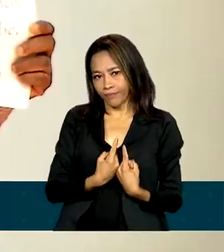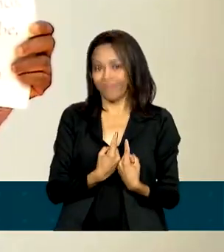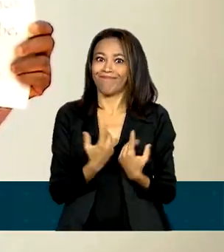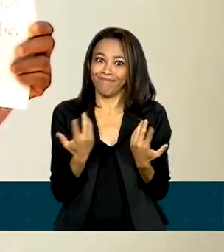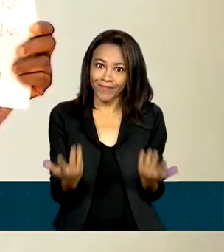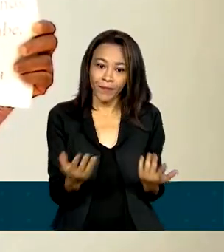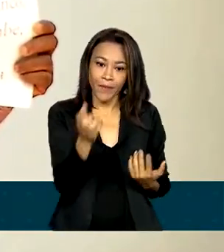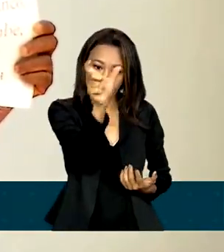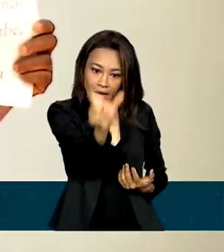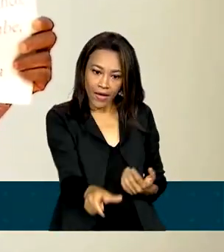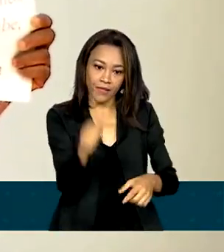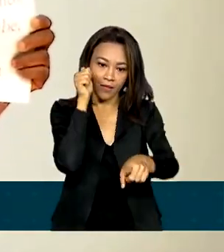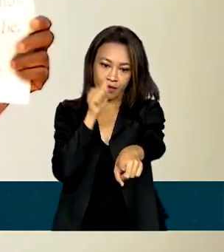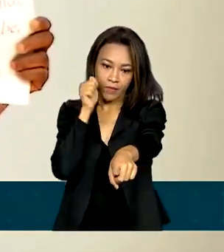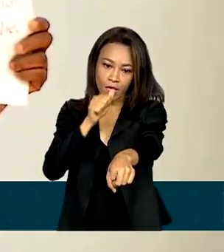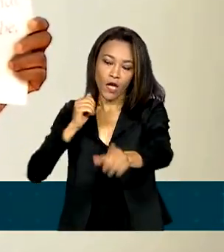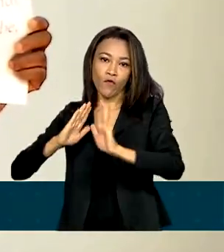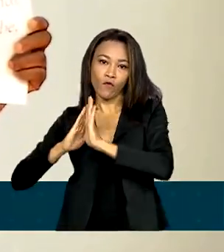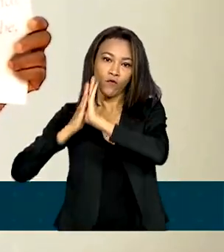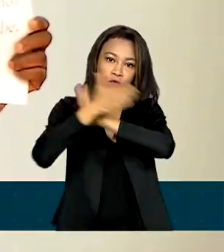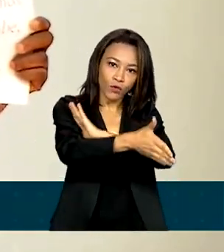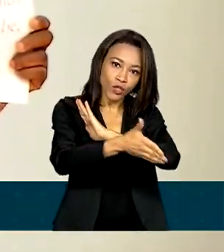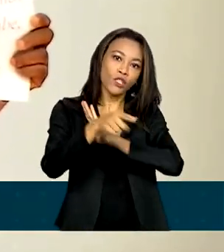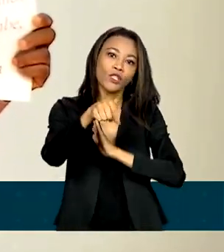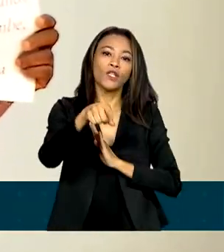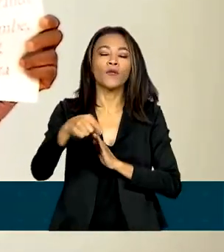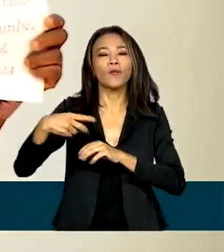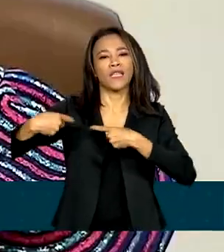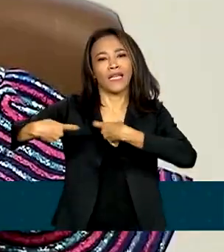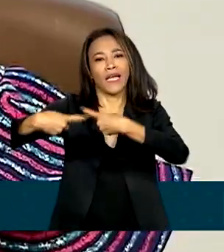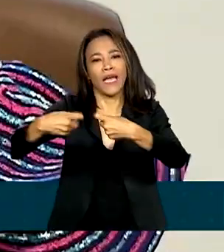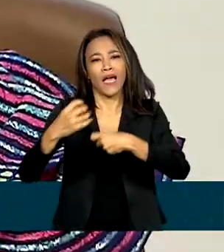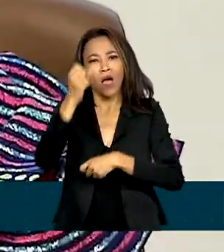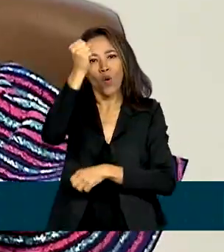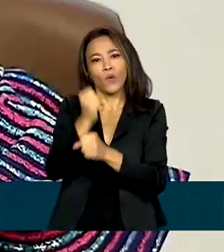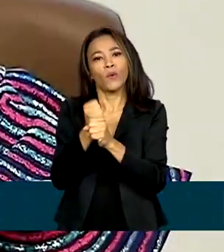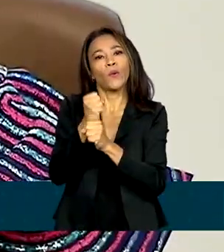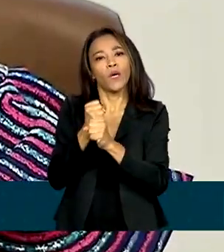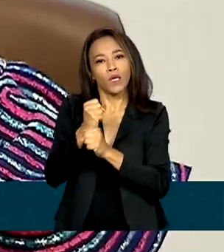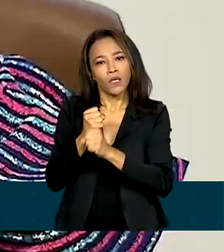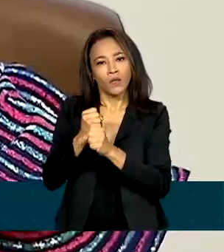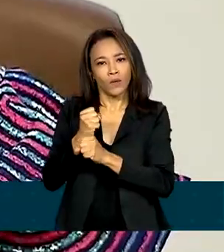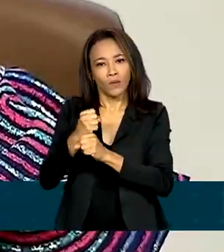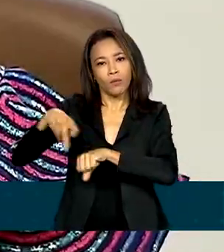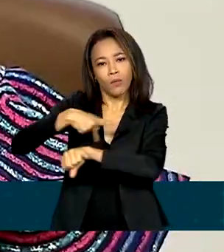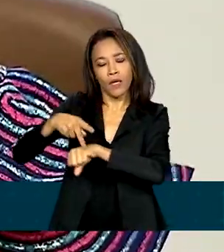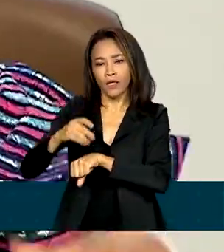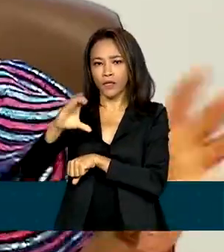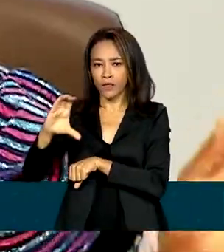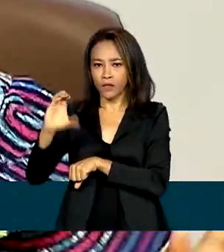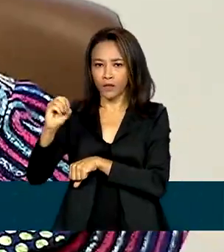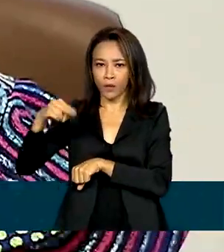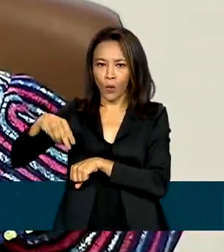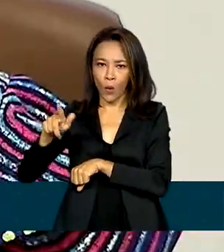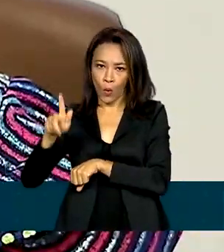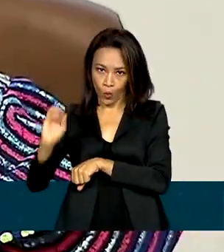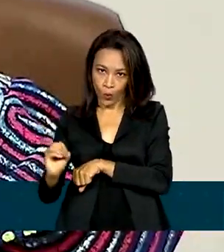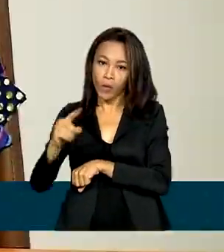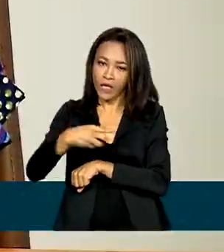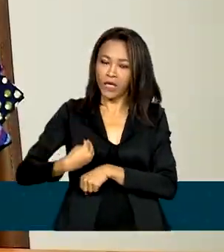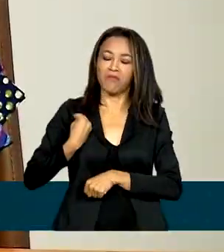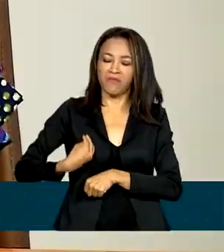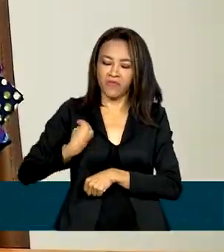Hortensa Muanza, que fugiu da guerra no Congo há oito anos, vivenciou a solitária jornada de um imigrante.